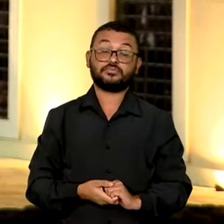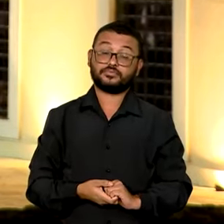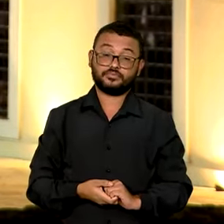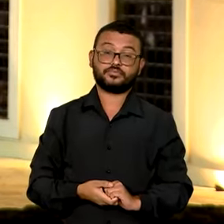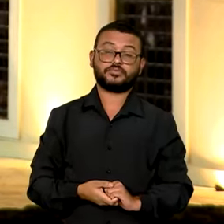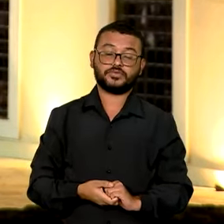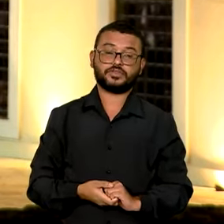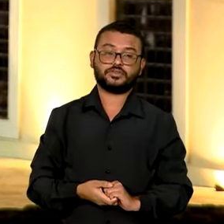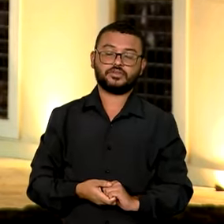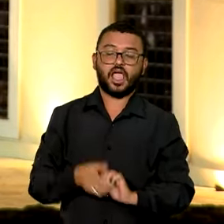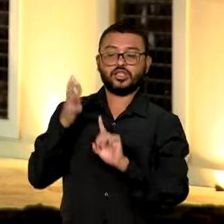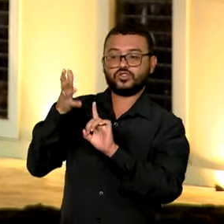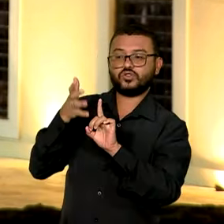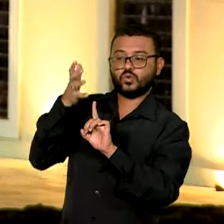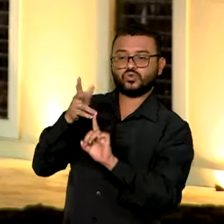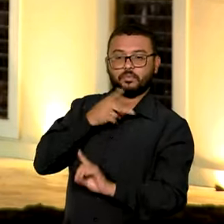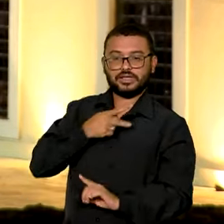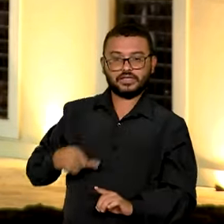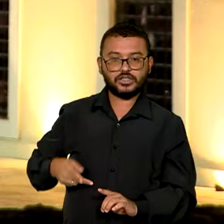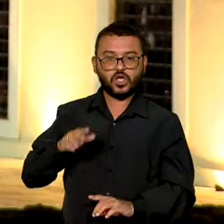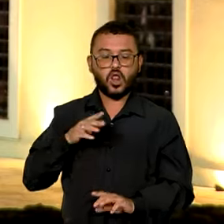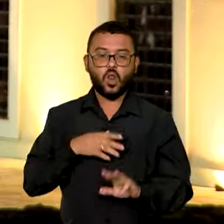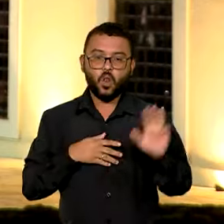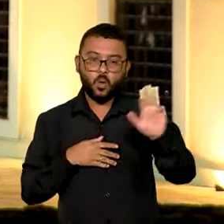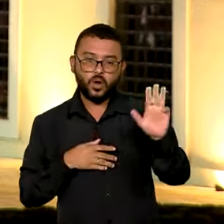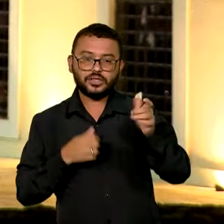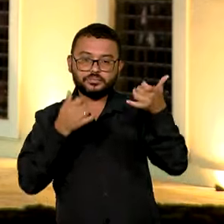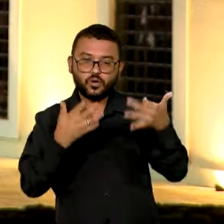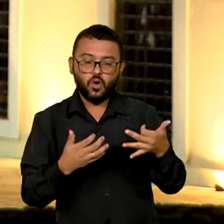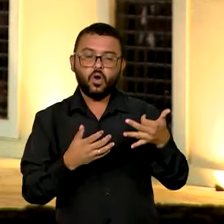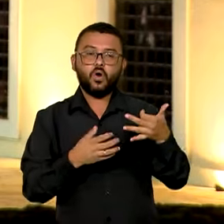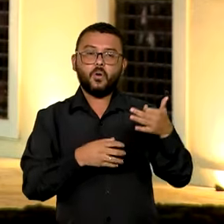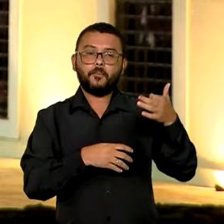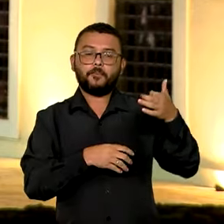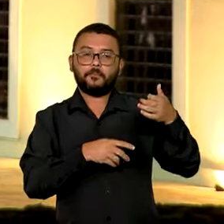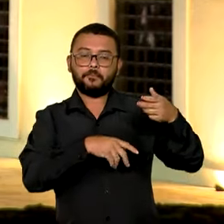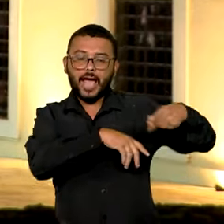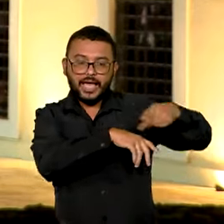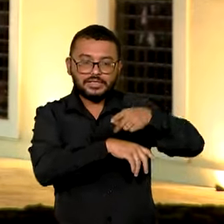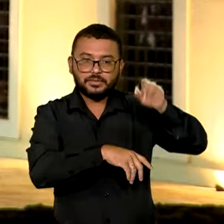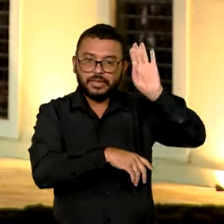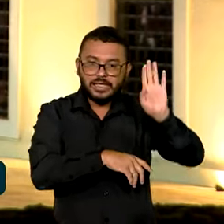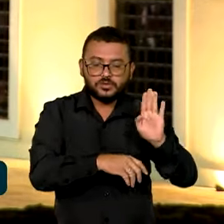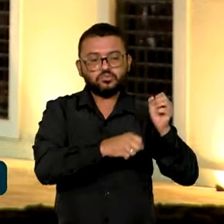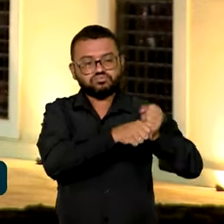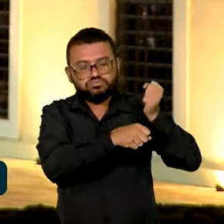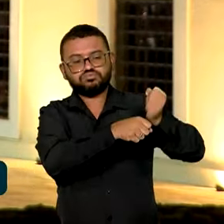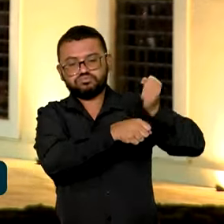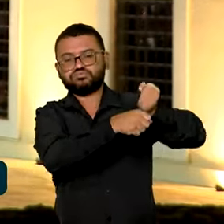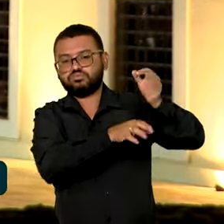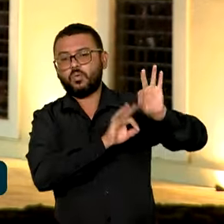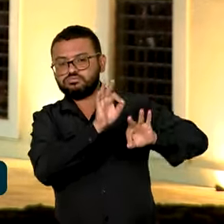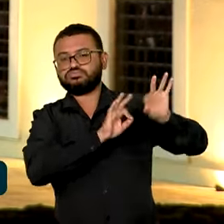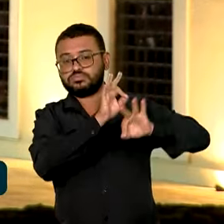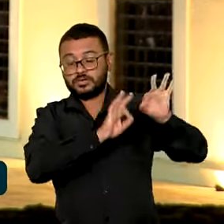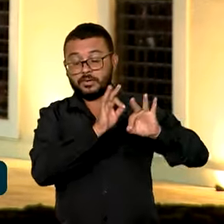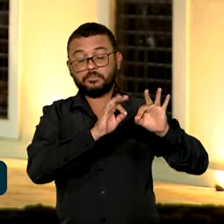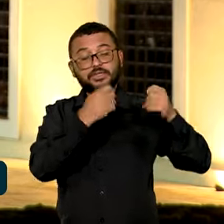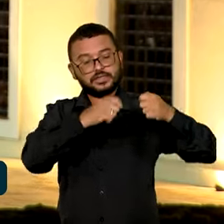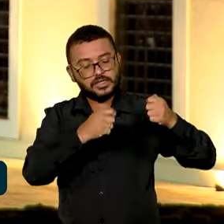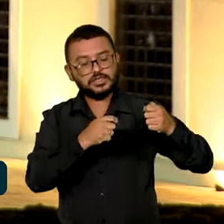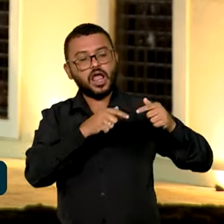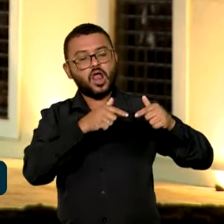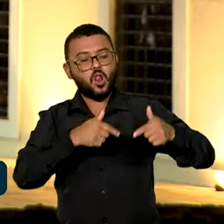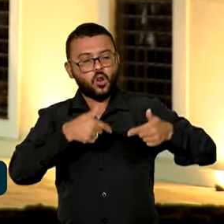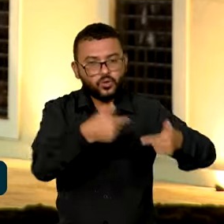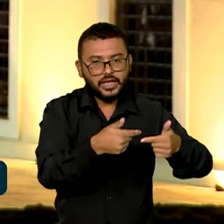No seu discurso, o presidente Lula disse que o Brasil é um país em construção, que há ainda muita luta por terra, mas que é prioridade do governo